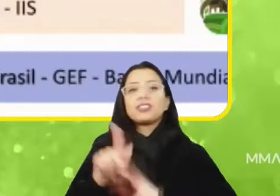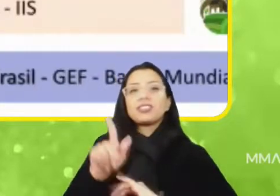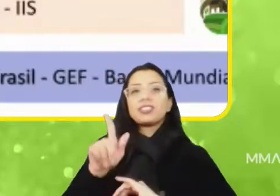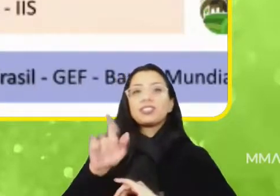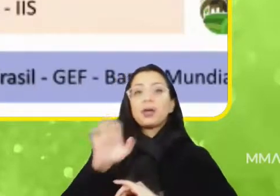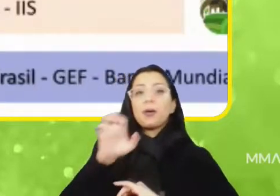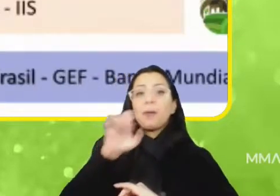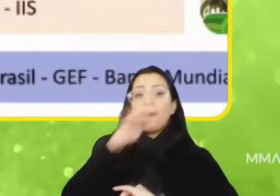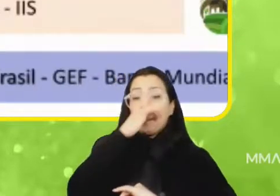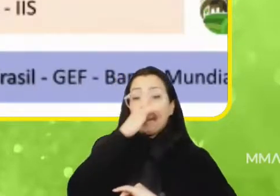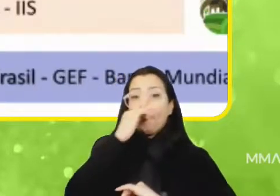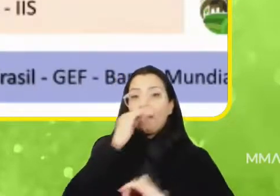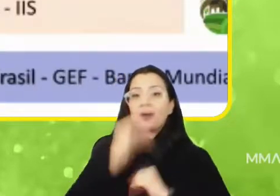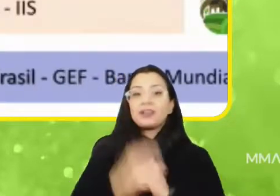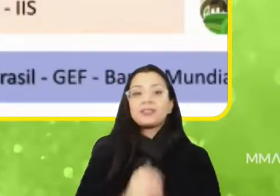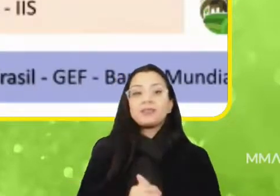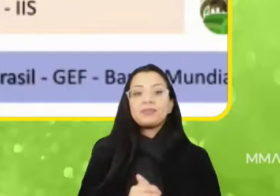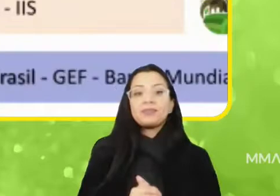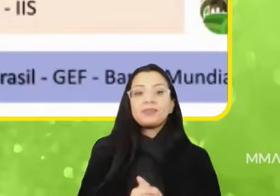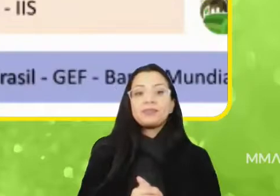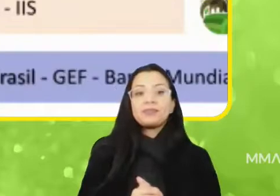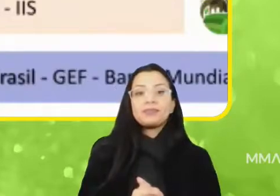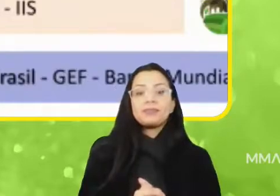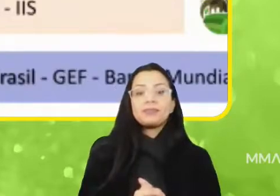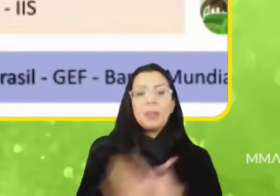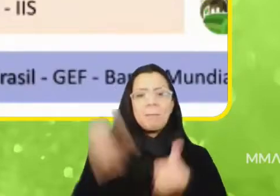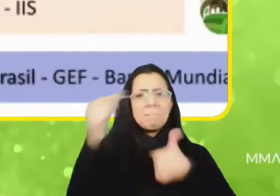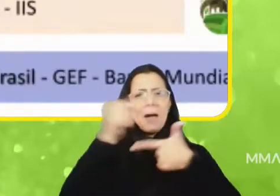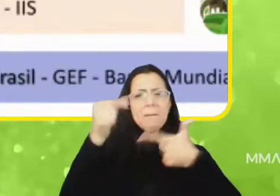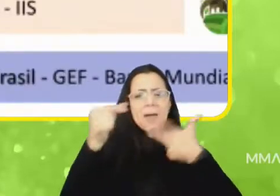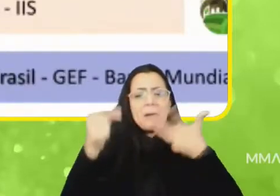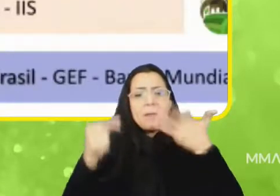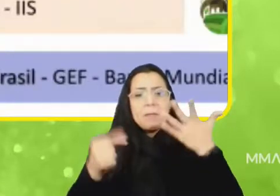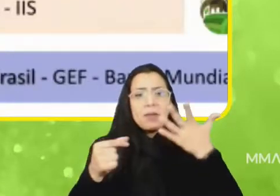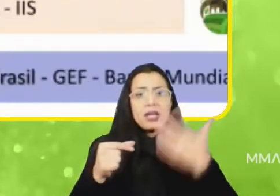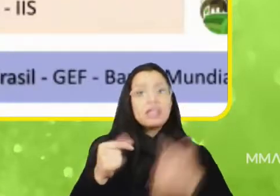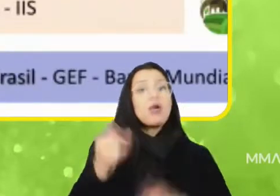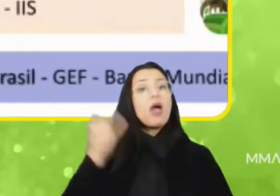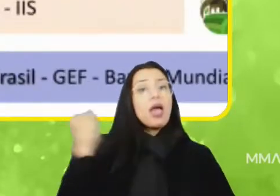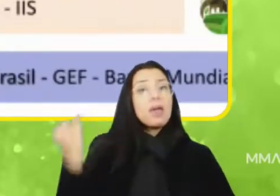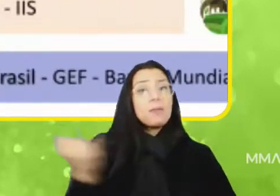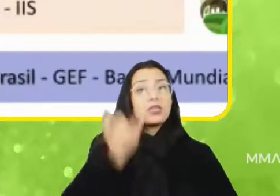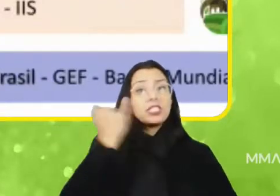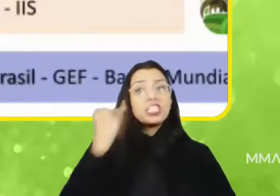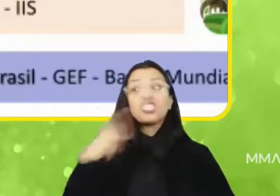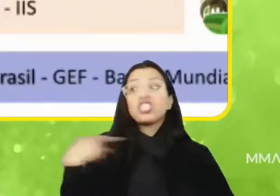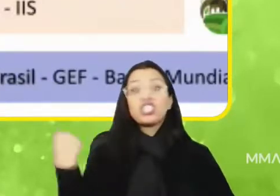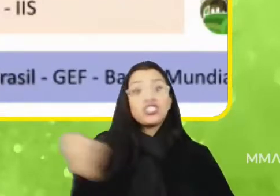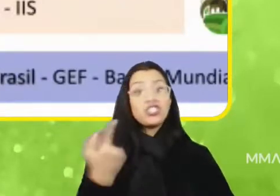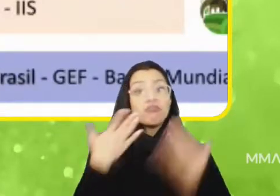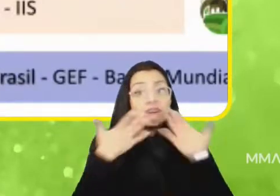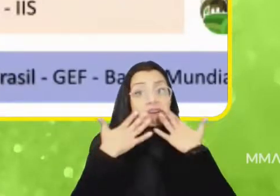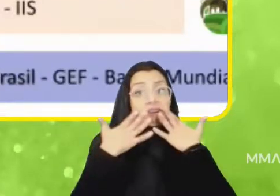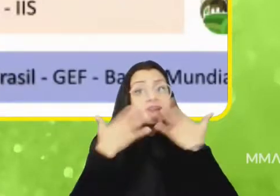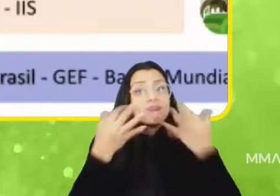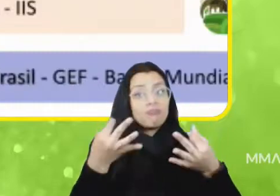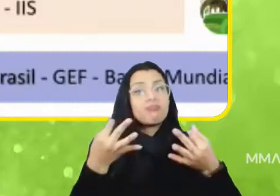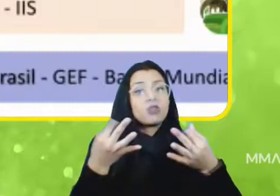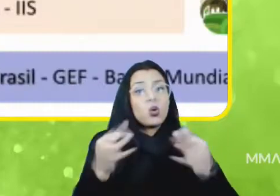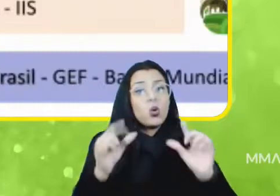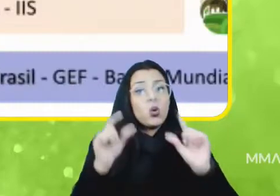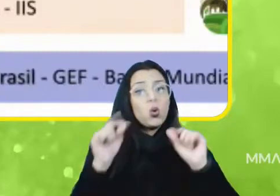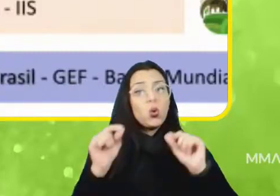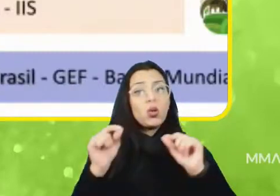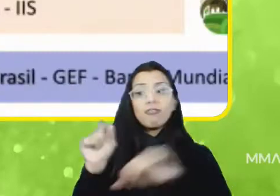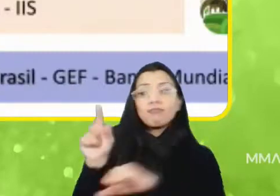apoio da GIZ, KFW e FUNBIO. É importante a gente destacar aqui que a recuperação da vegetação nativa, ela